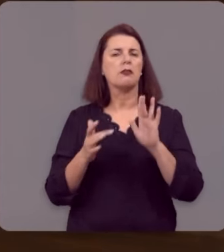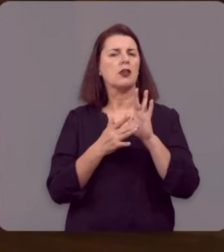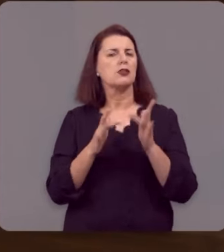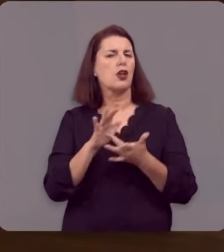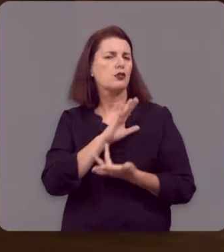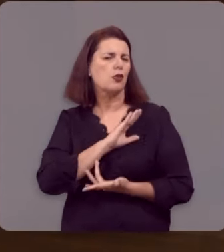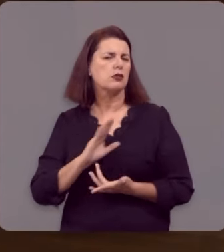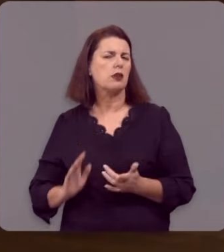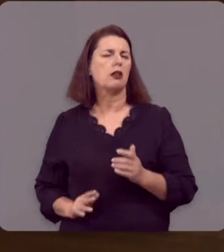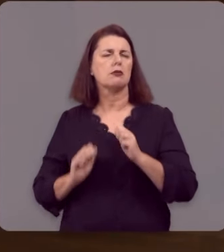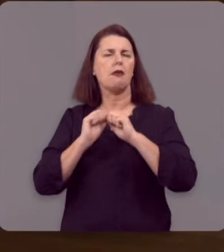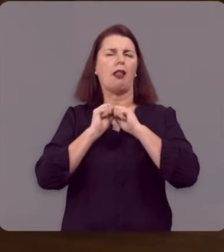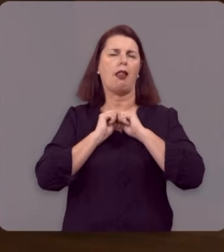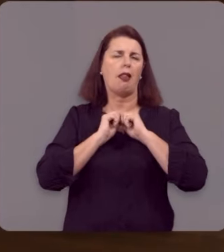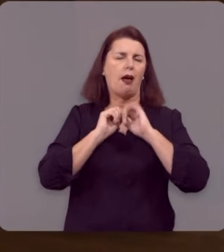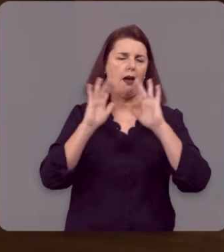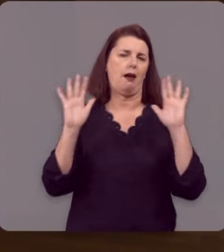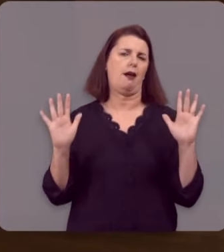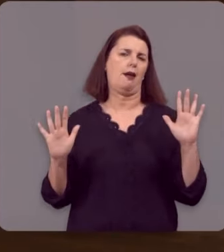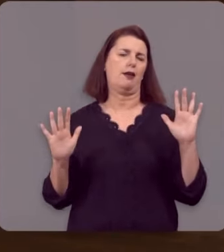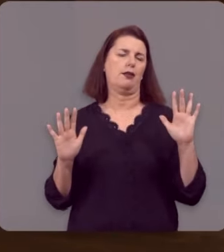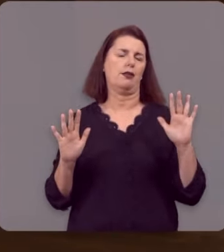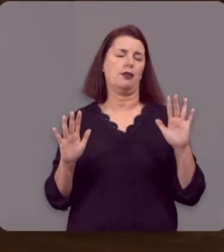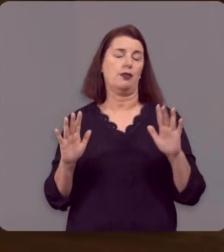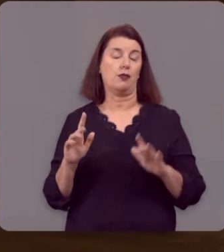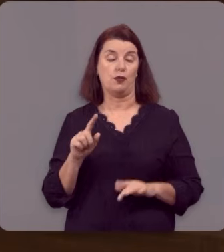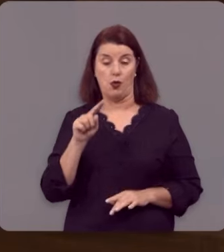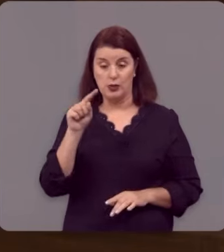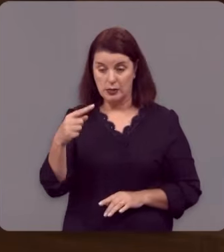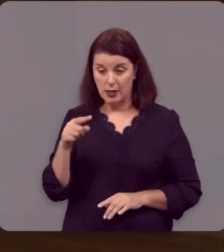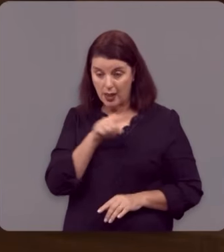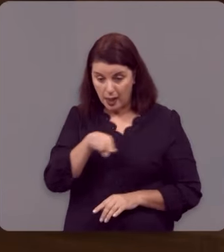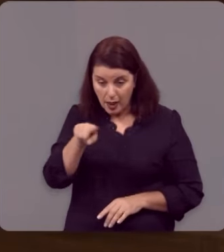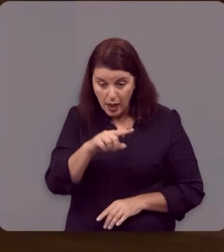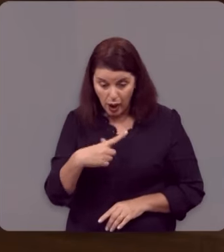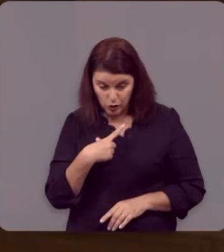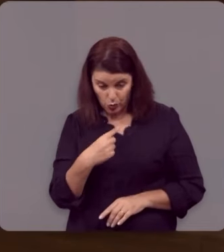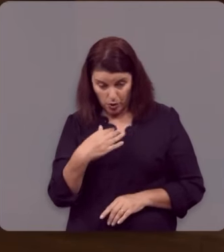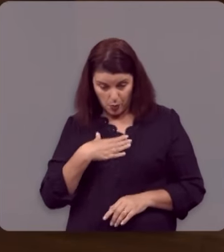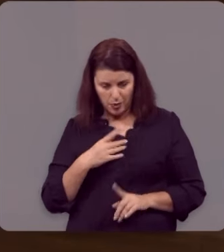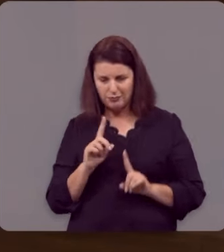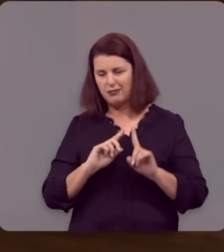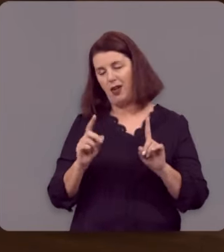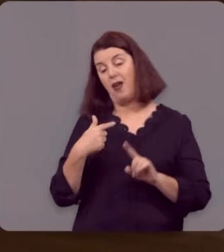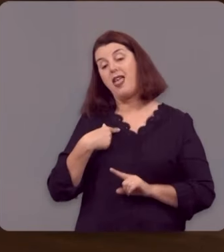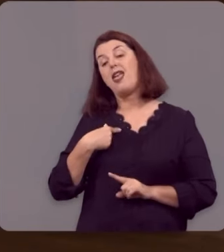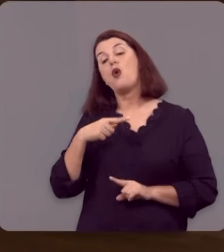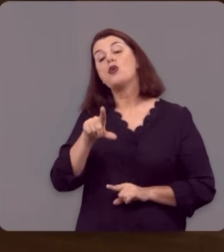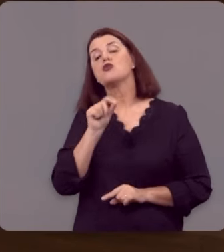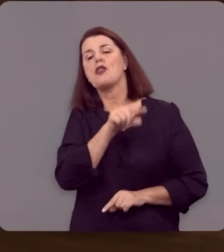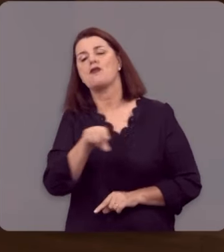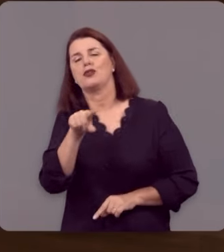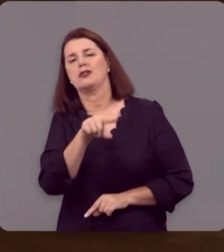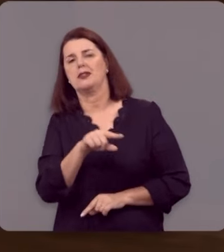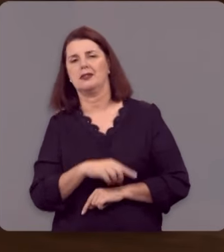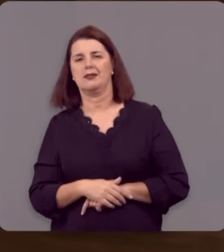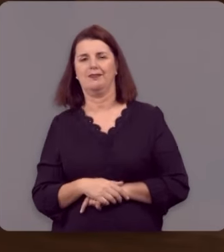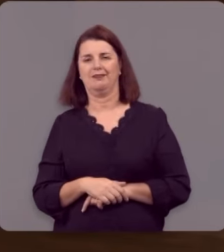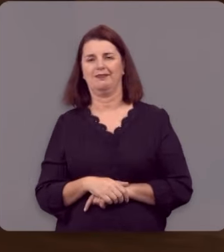Jesus Cristo foi claro. Não fostes vós que me escolheste a mim, pelo contrário, eu vos escolhi a vós outros.